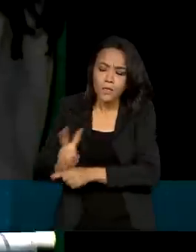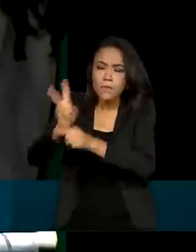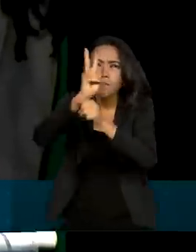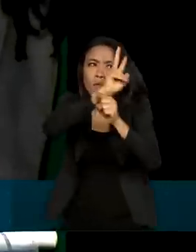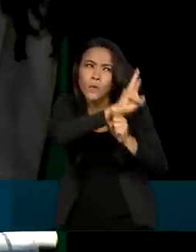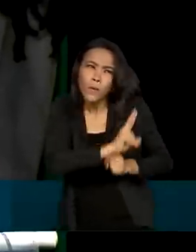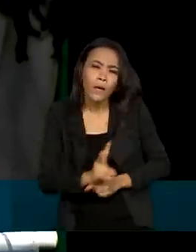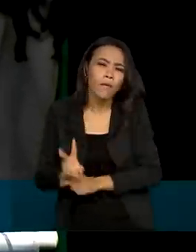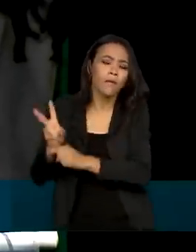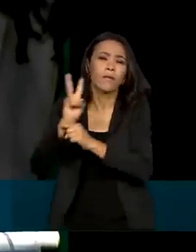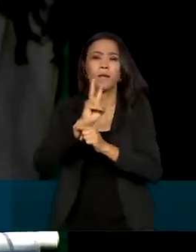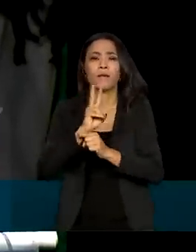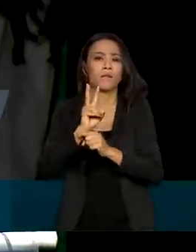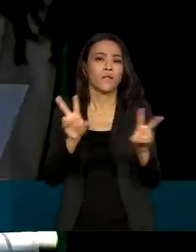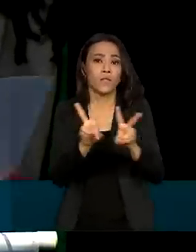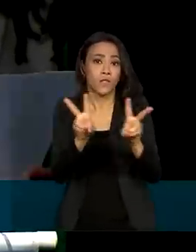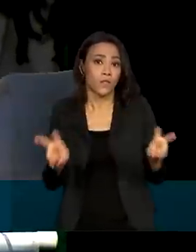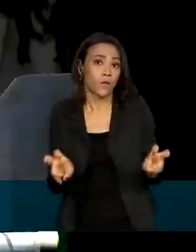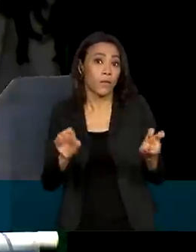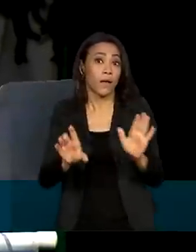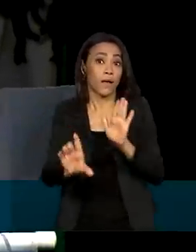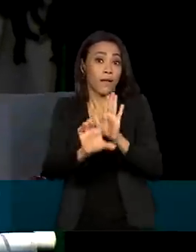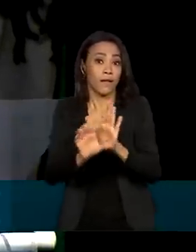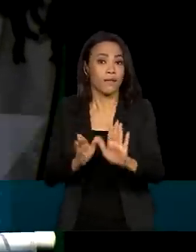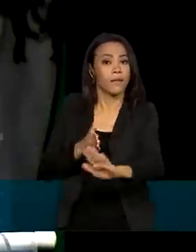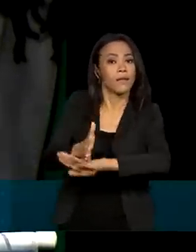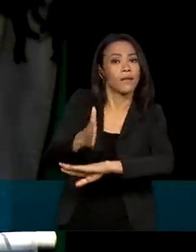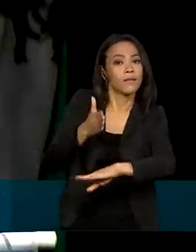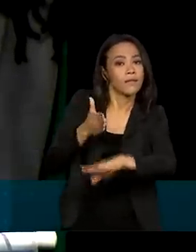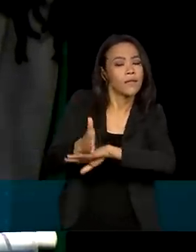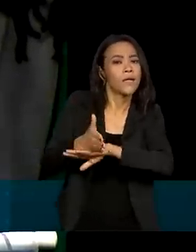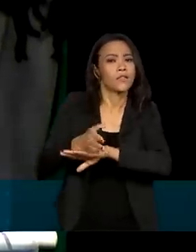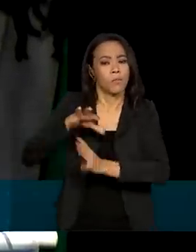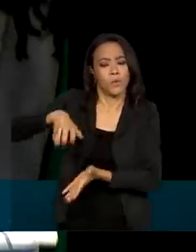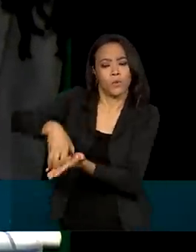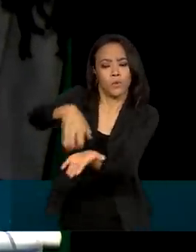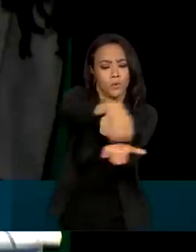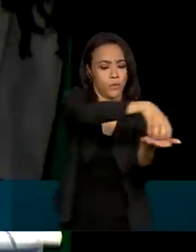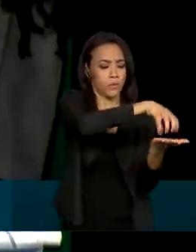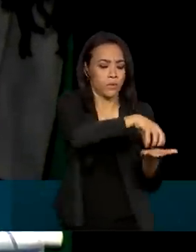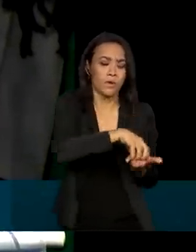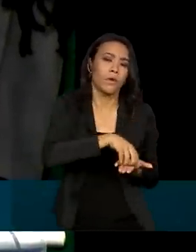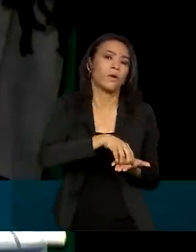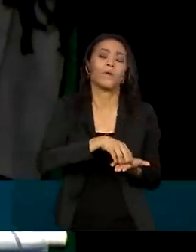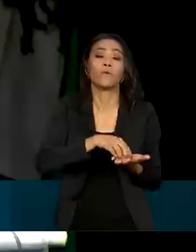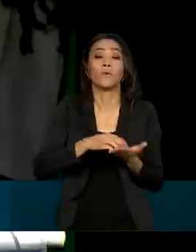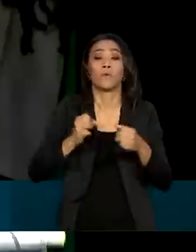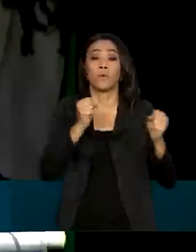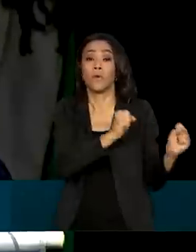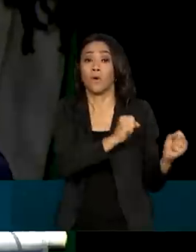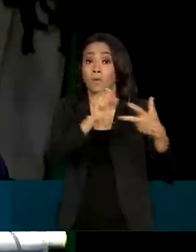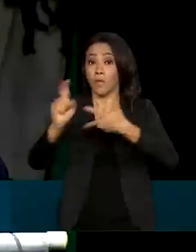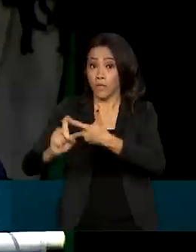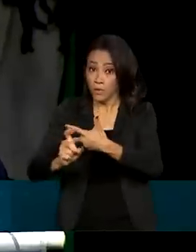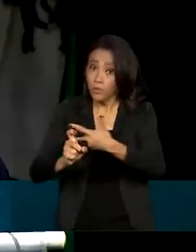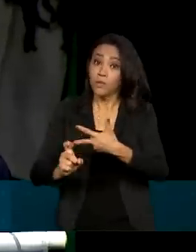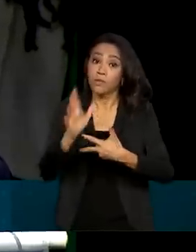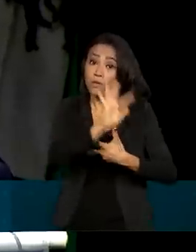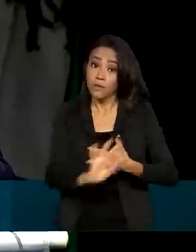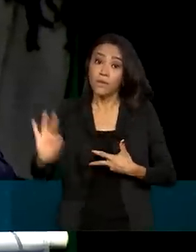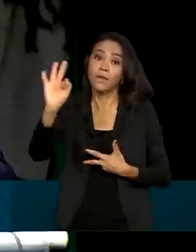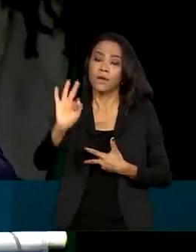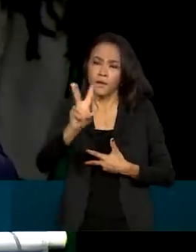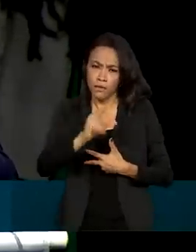monitoramento da implementação da lei de acesso pelos órgãos e entidades do Poder Executivo Federal e atuará para